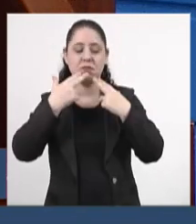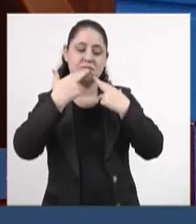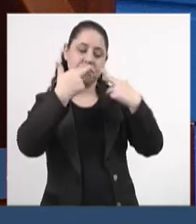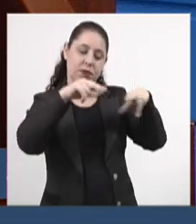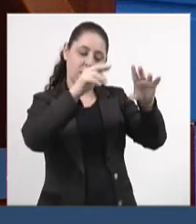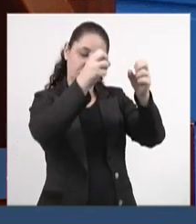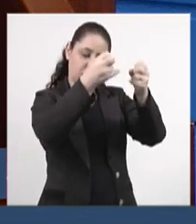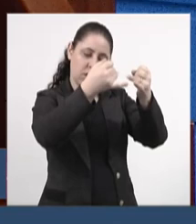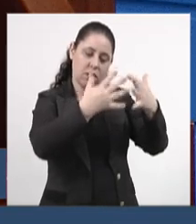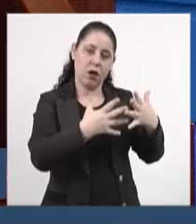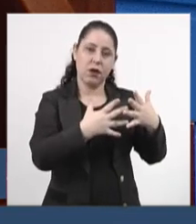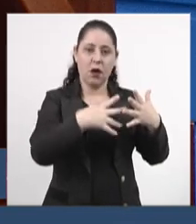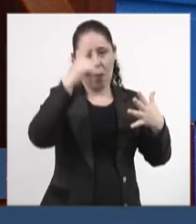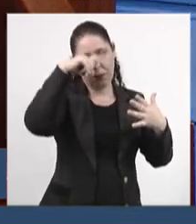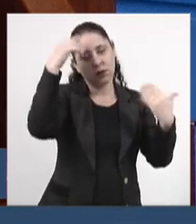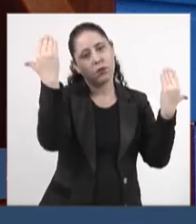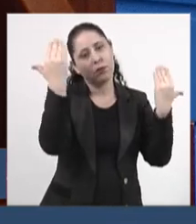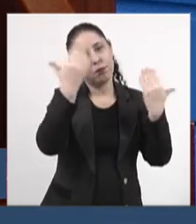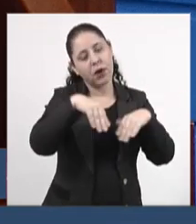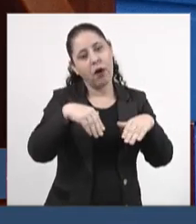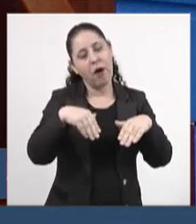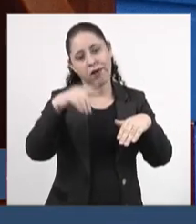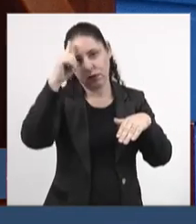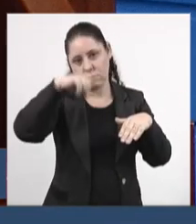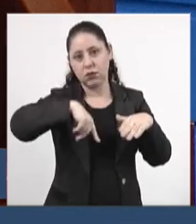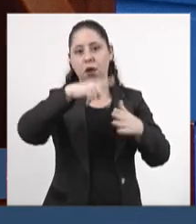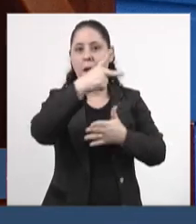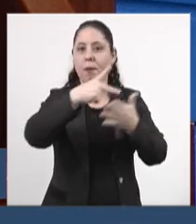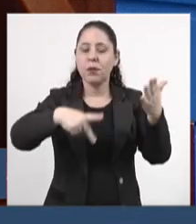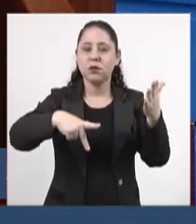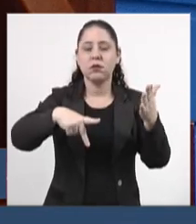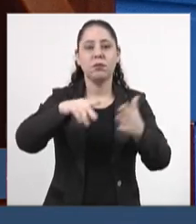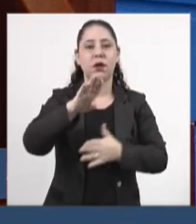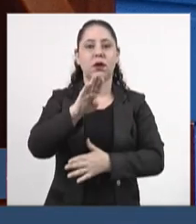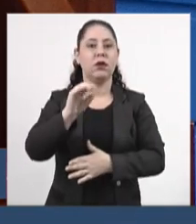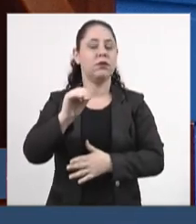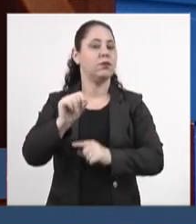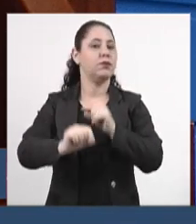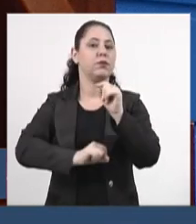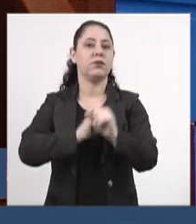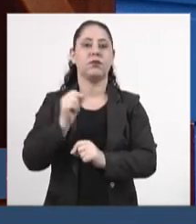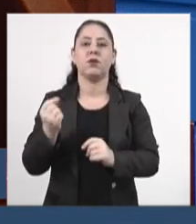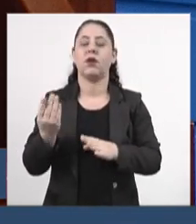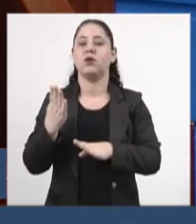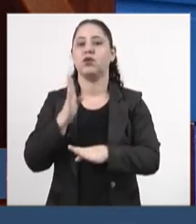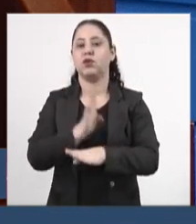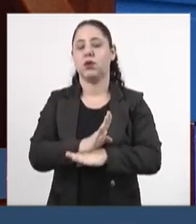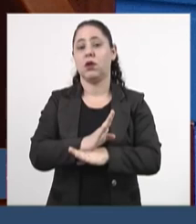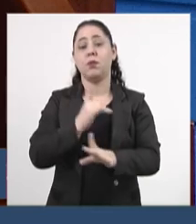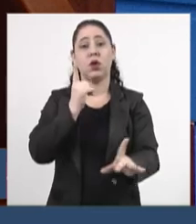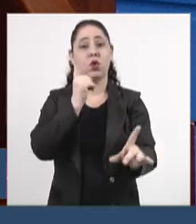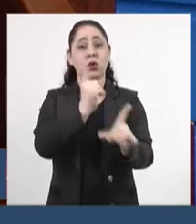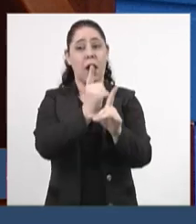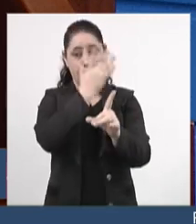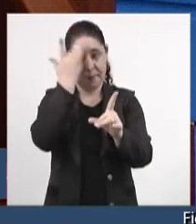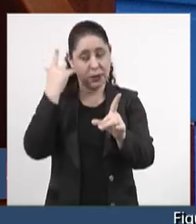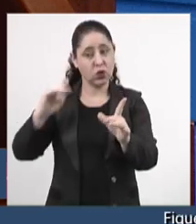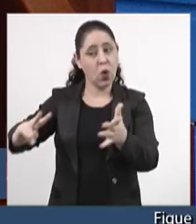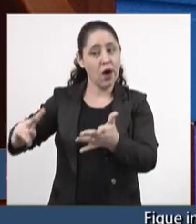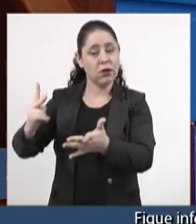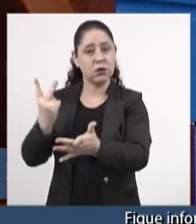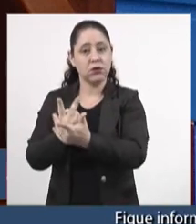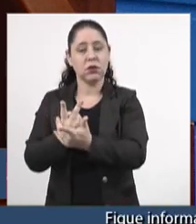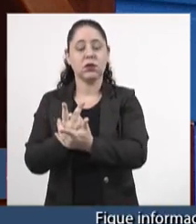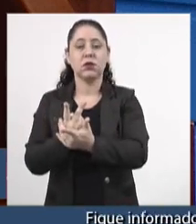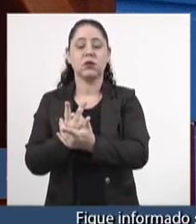fatos, encaminhar provas e ainda obter um protocolo de registro, contribuindo para a identificação dos infratores